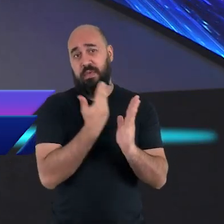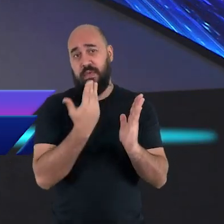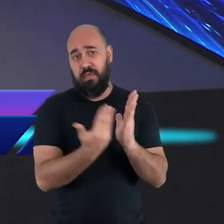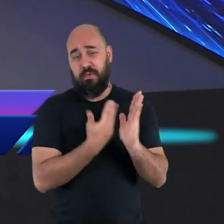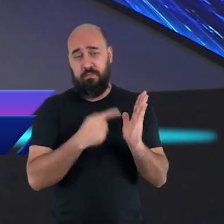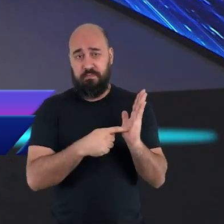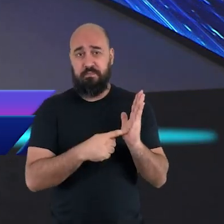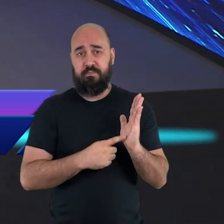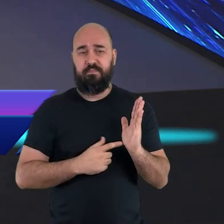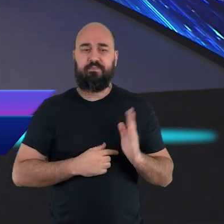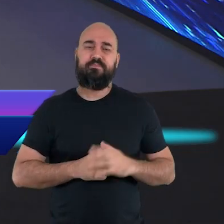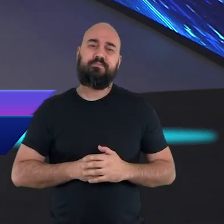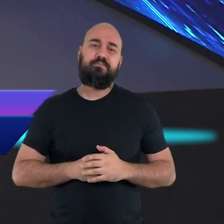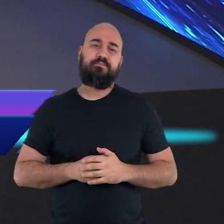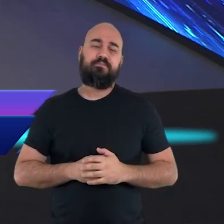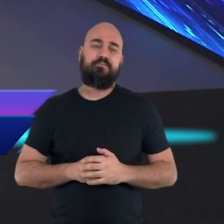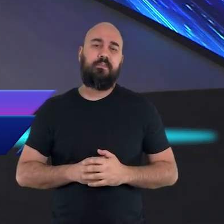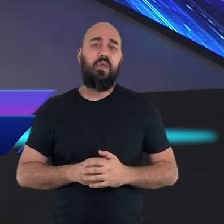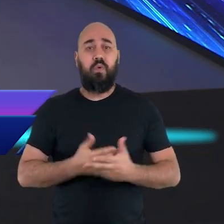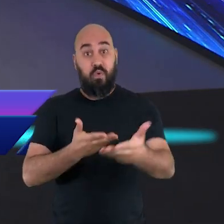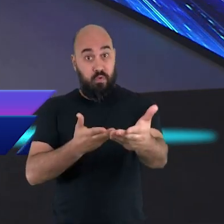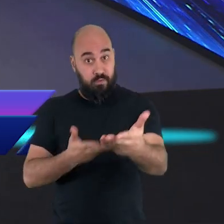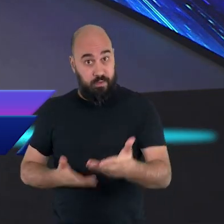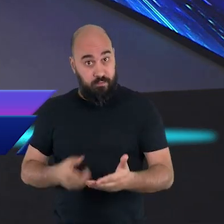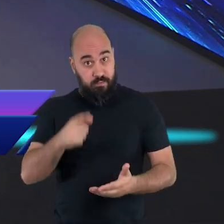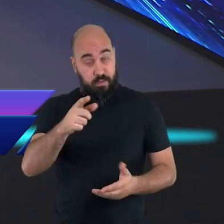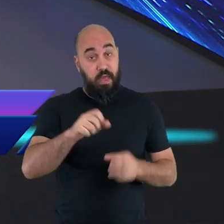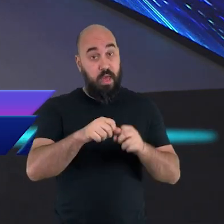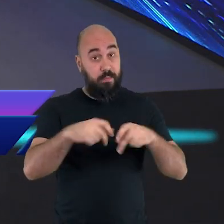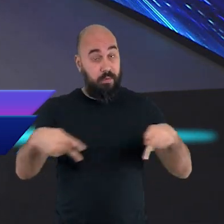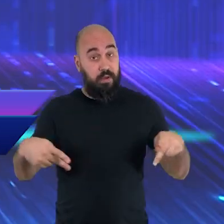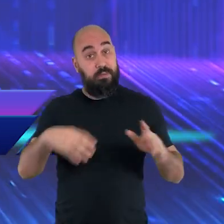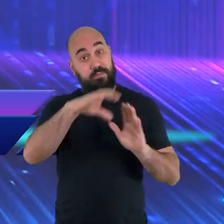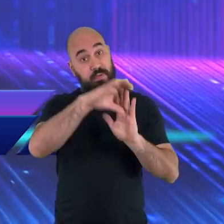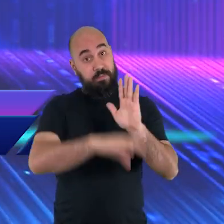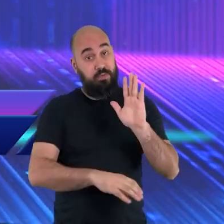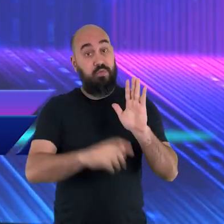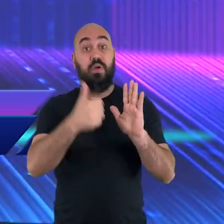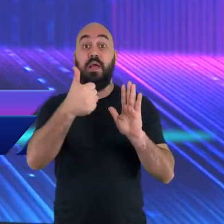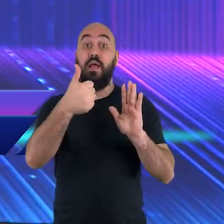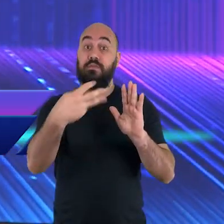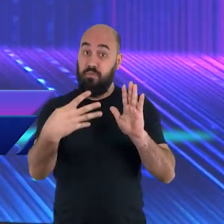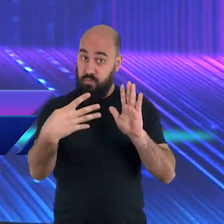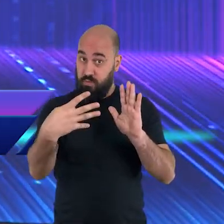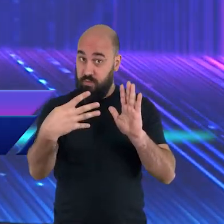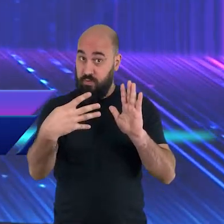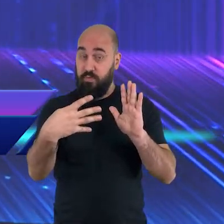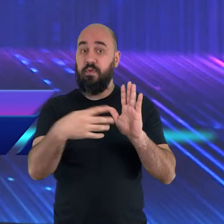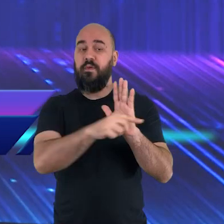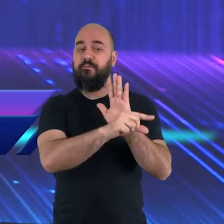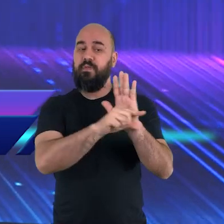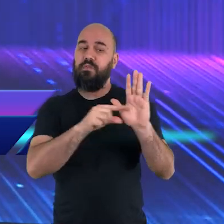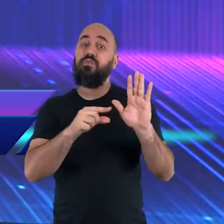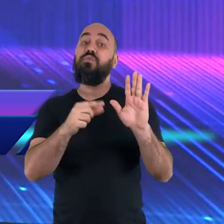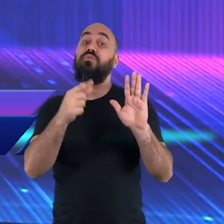sua bíblia em Apocalipse no capítulo 14, versículo 7. Apocalipse capítulo 14,